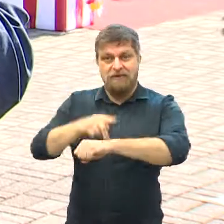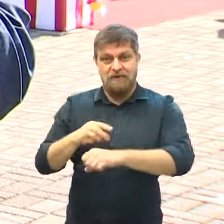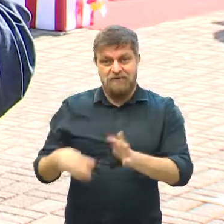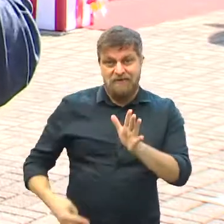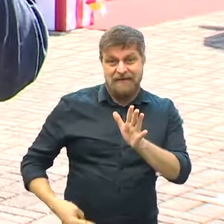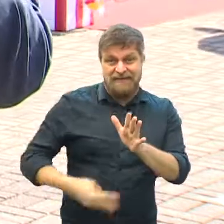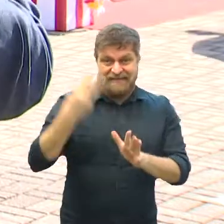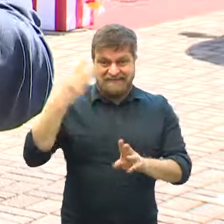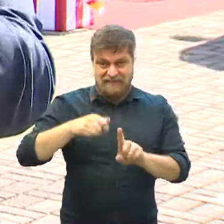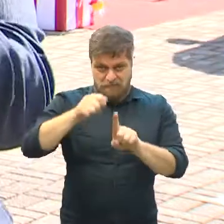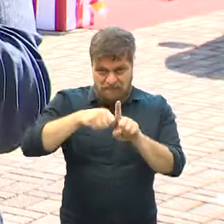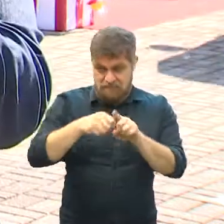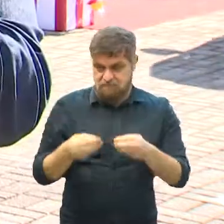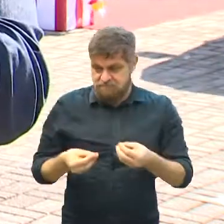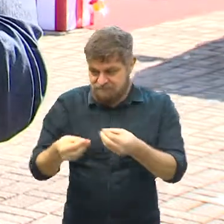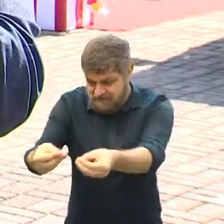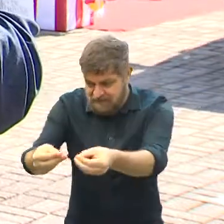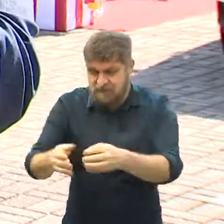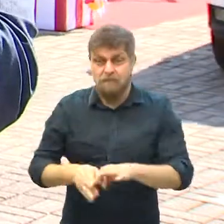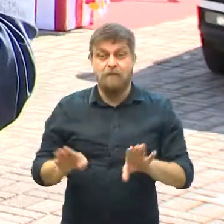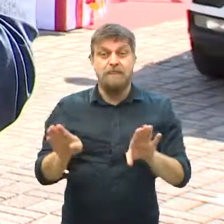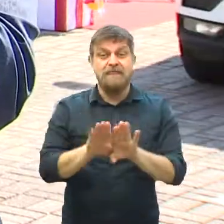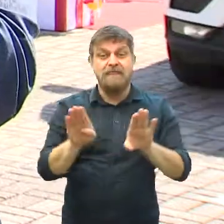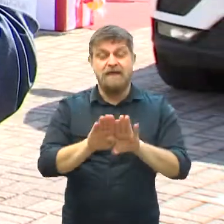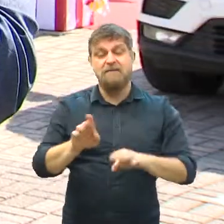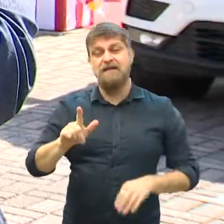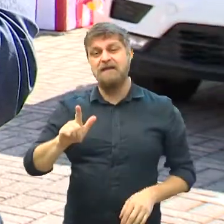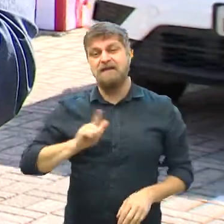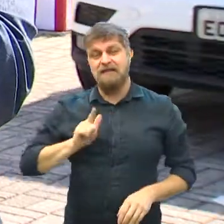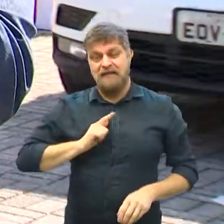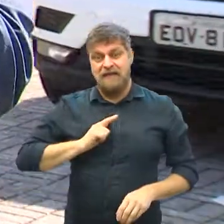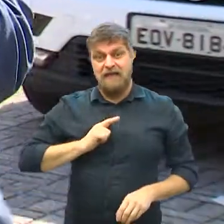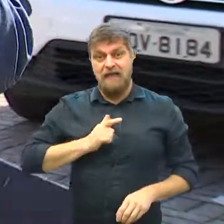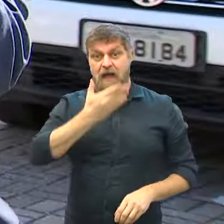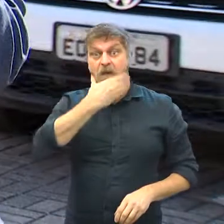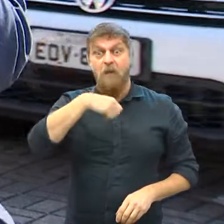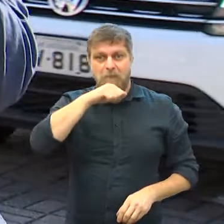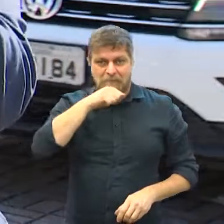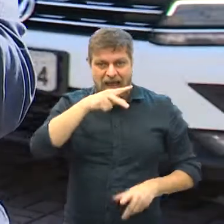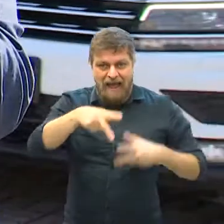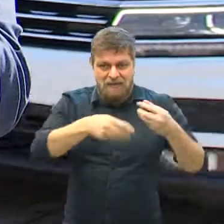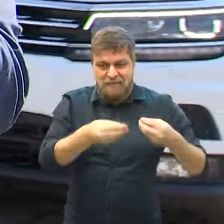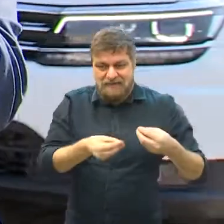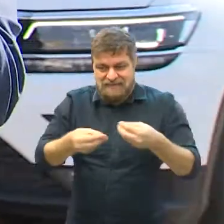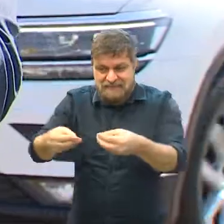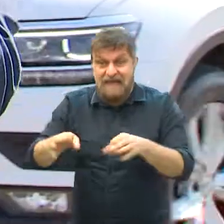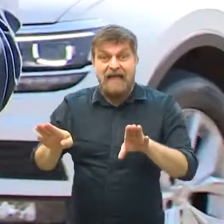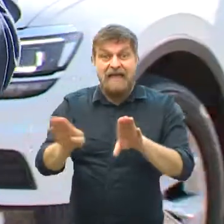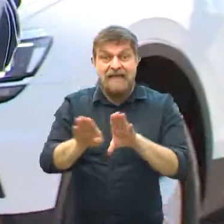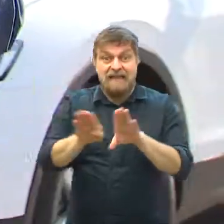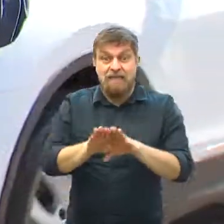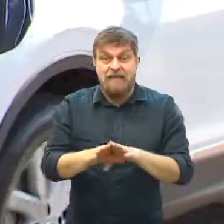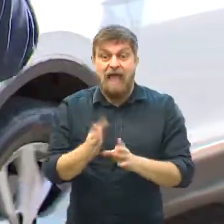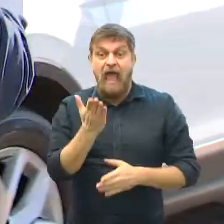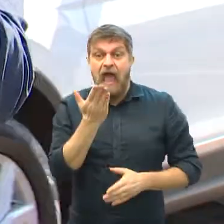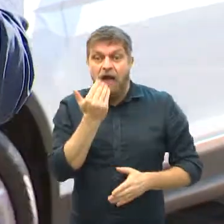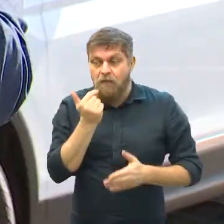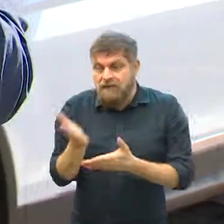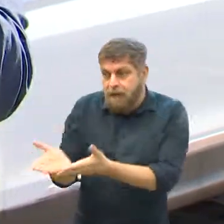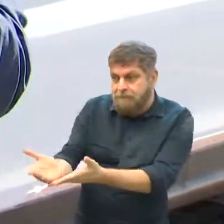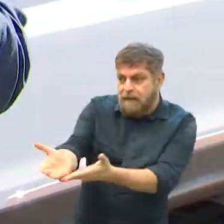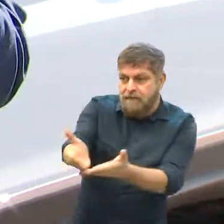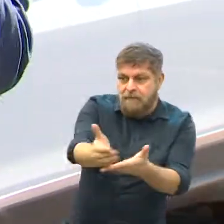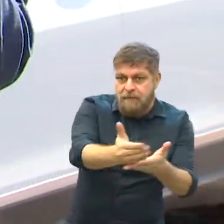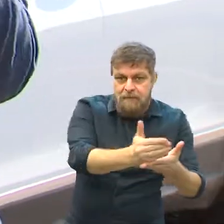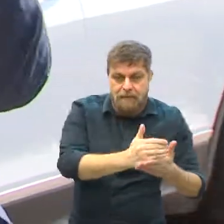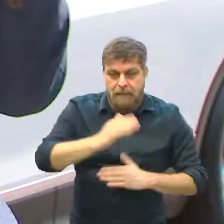materiais do terceiro bem-mestre. Nós estamos entregando também o presente dos pais. E nós estamos arrecadando alimento